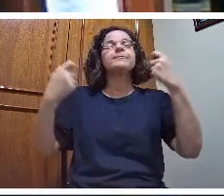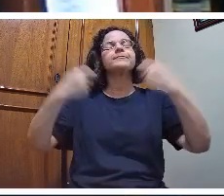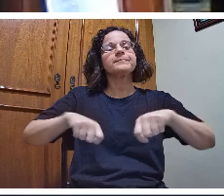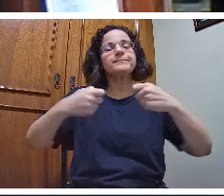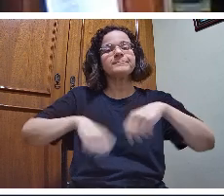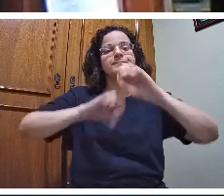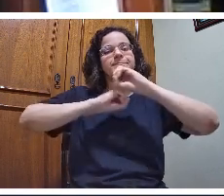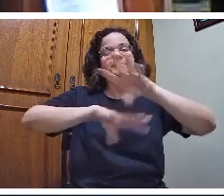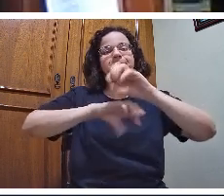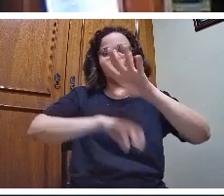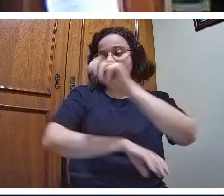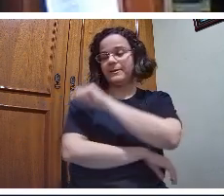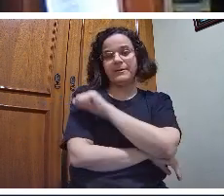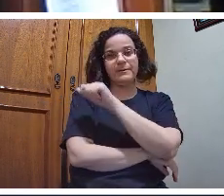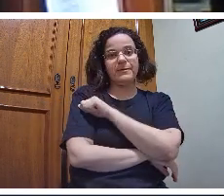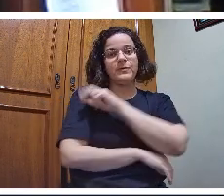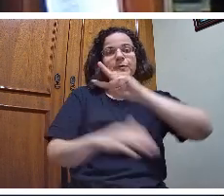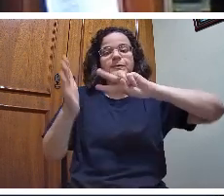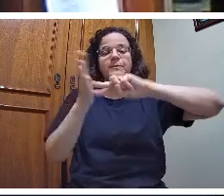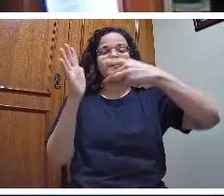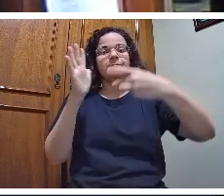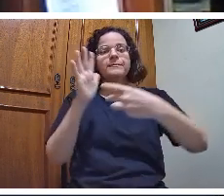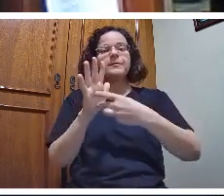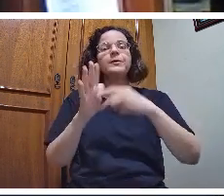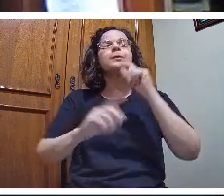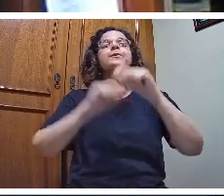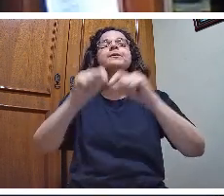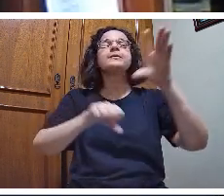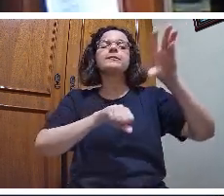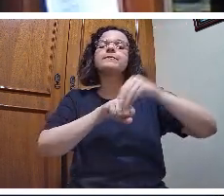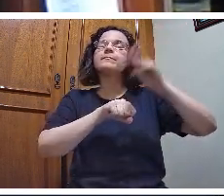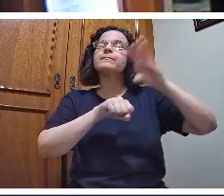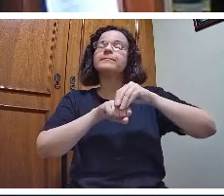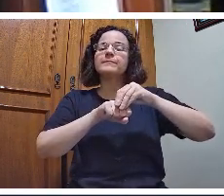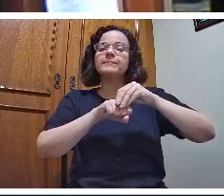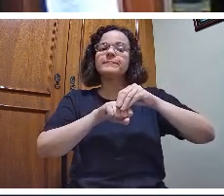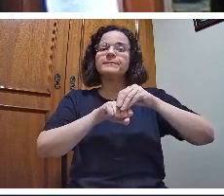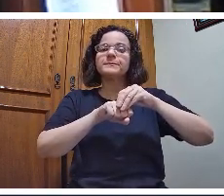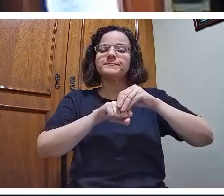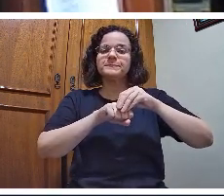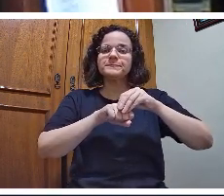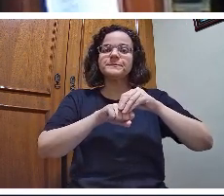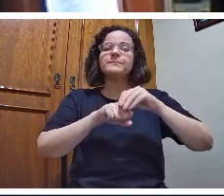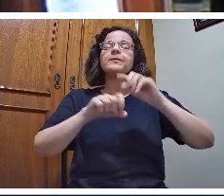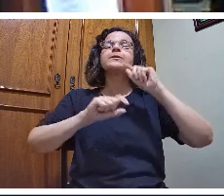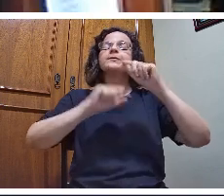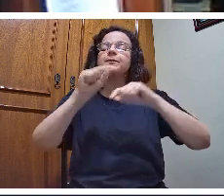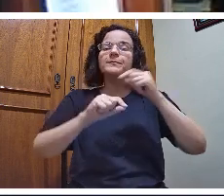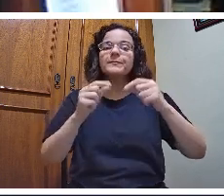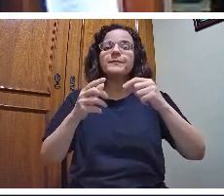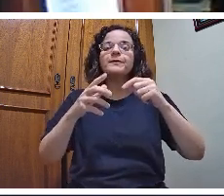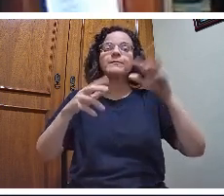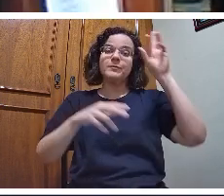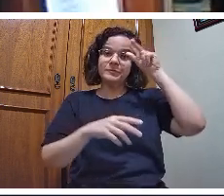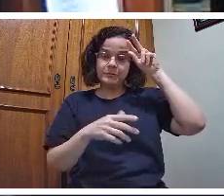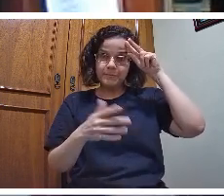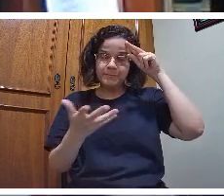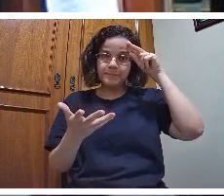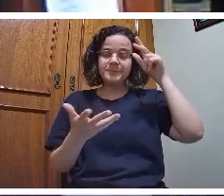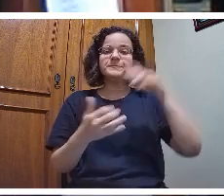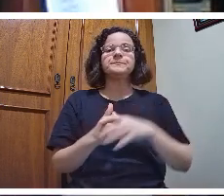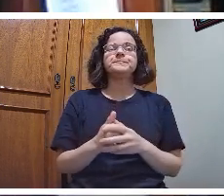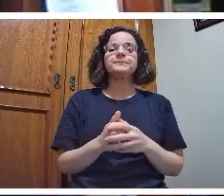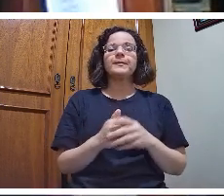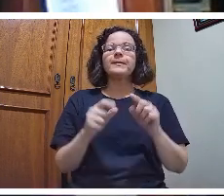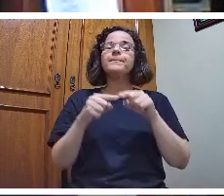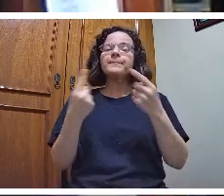significado do conhecimento que ele vai adquirir. O significado é sempre histórico. Mas também o